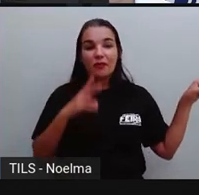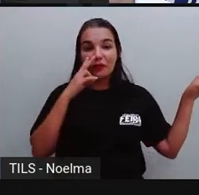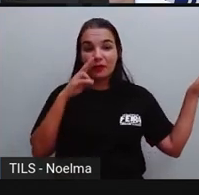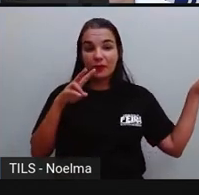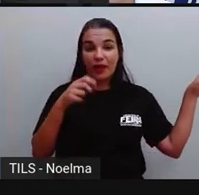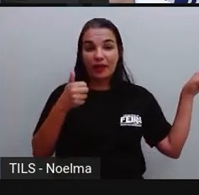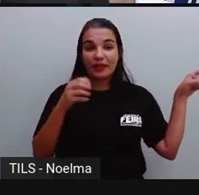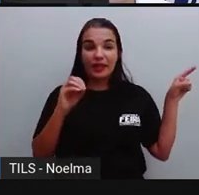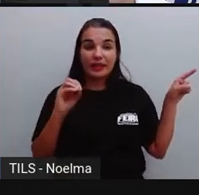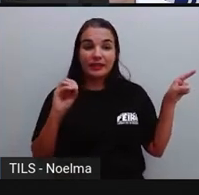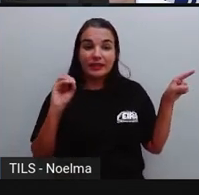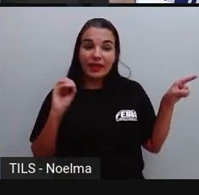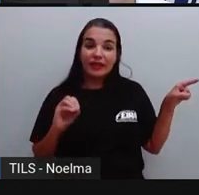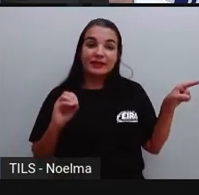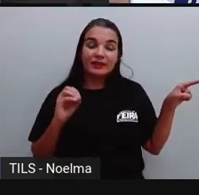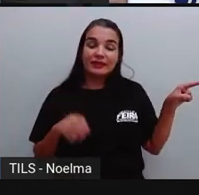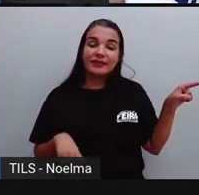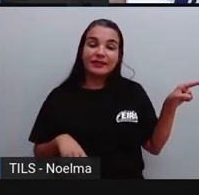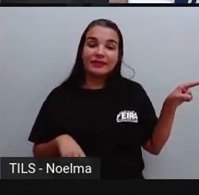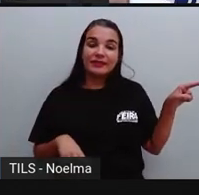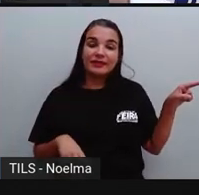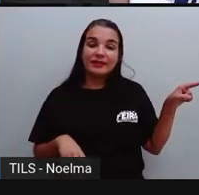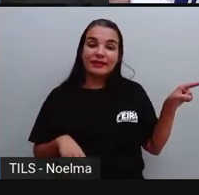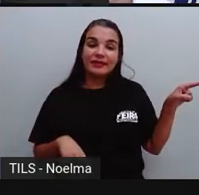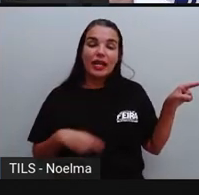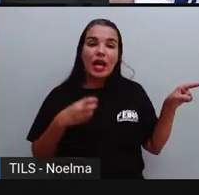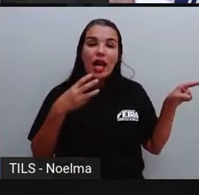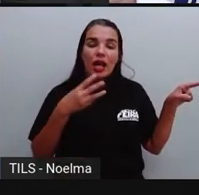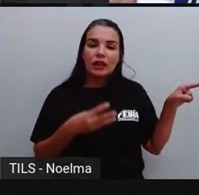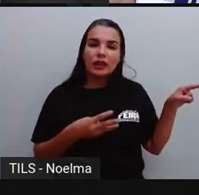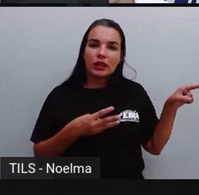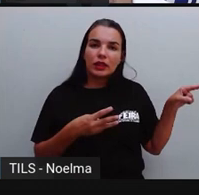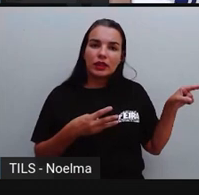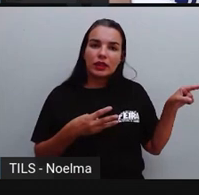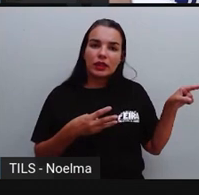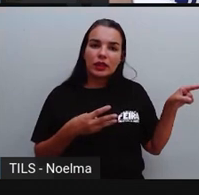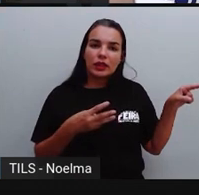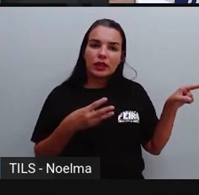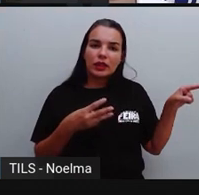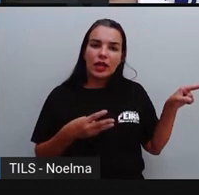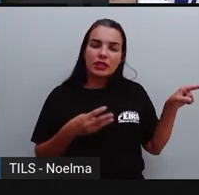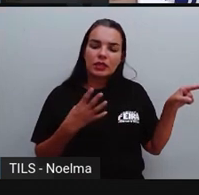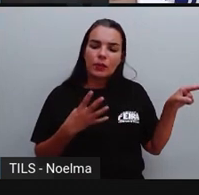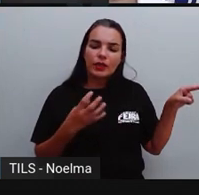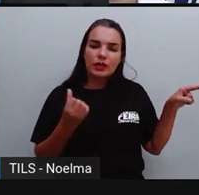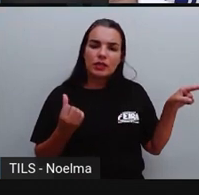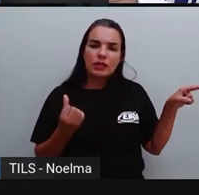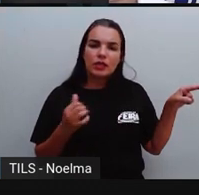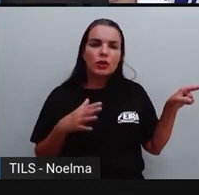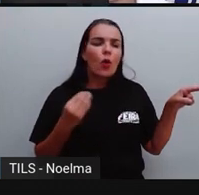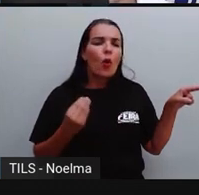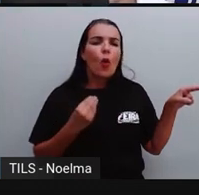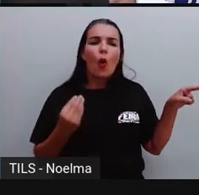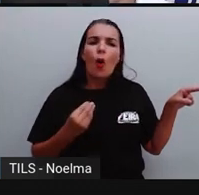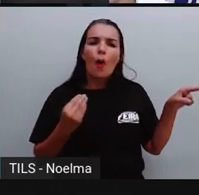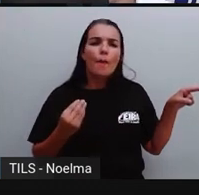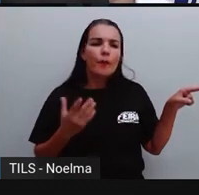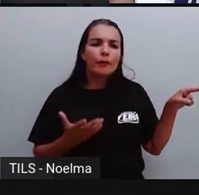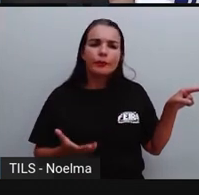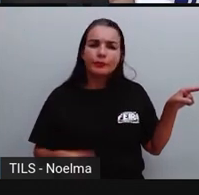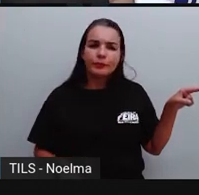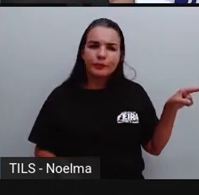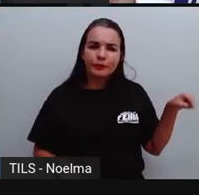dois grupos de 10, ó, 10 mais 10, mais 7, certo? E o 346, que ainda é maior,